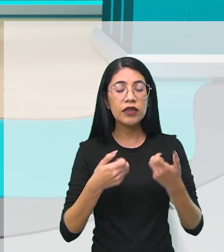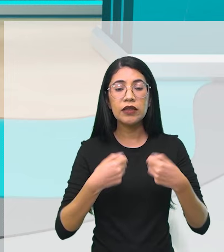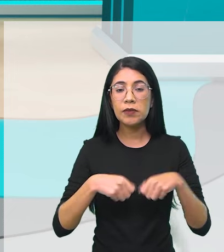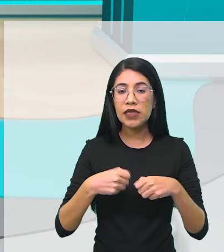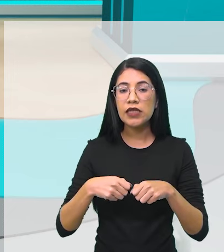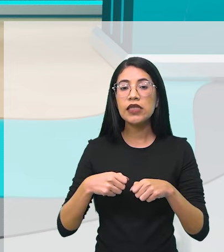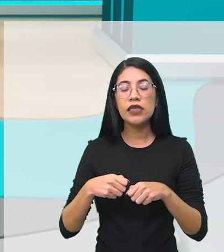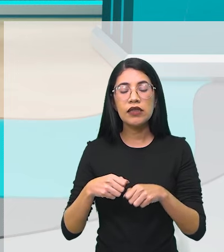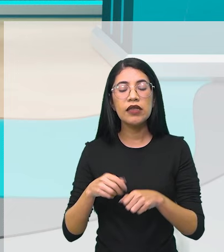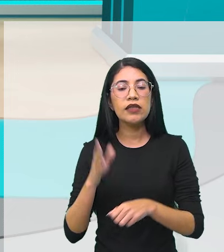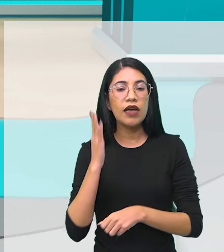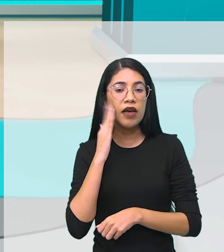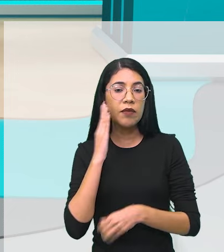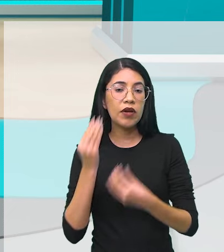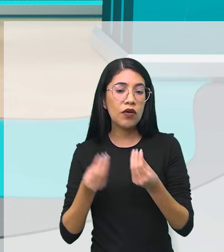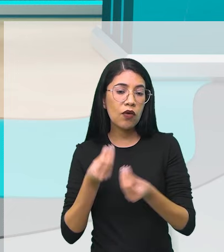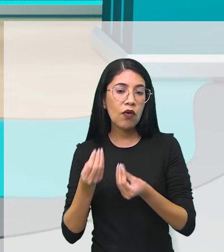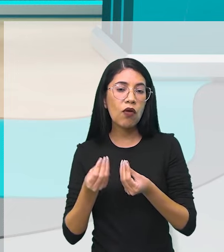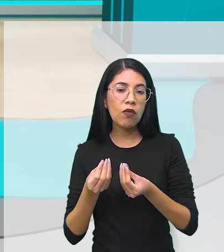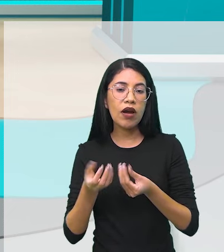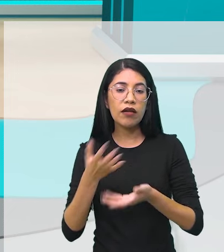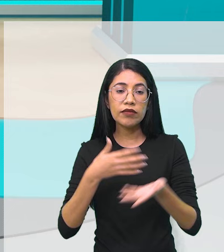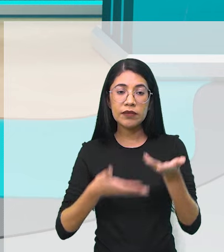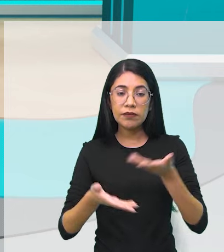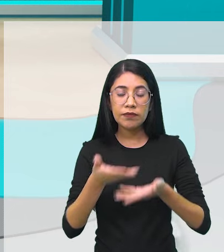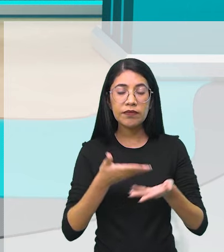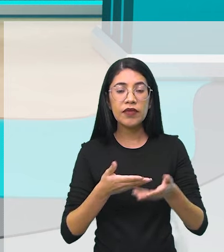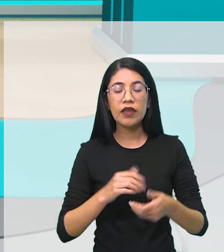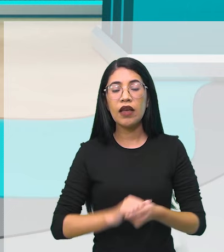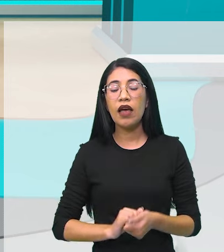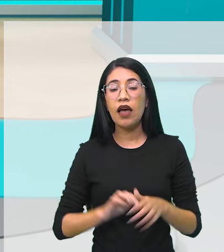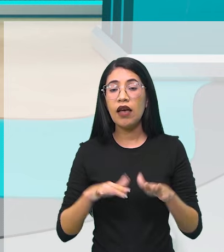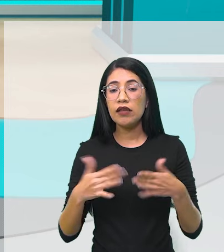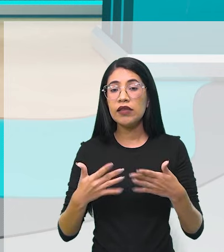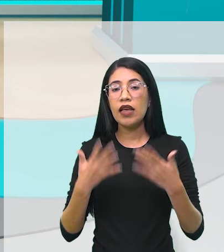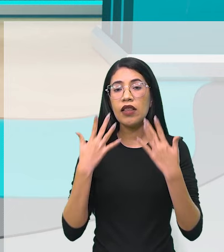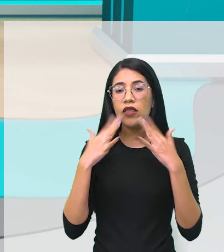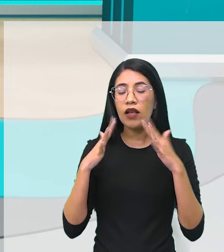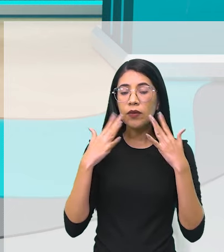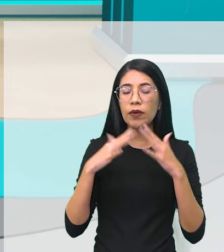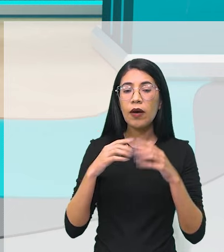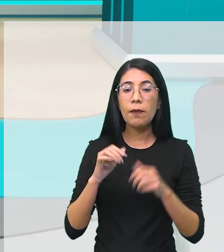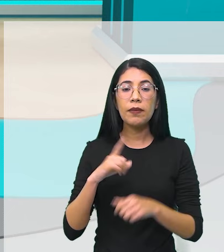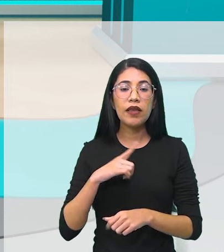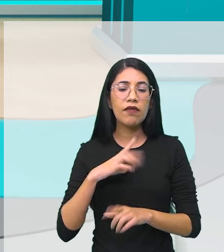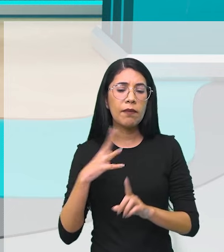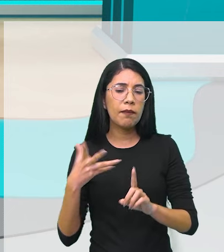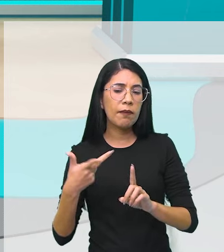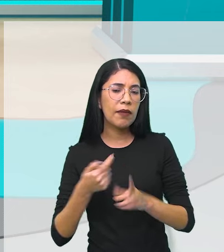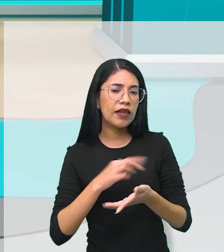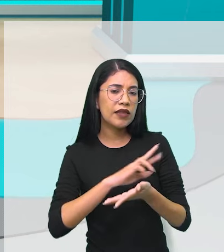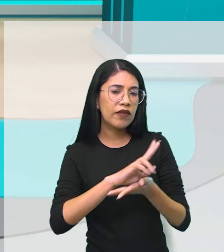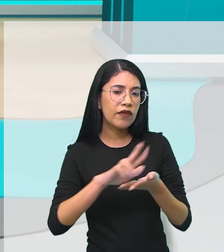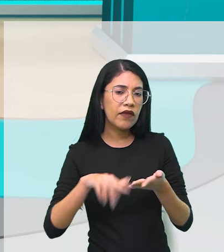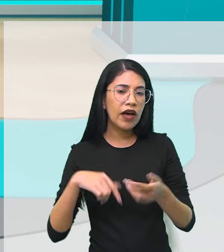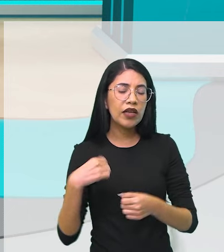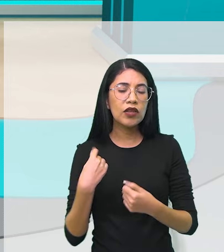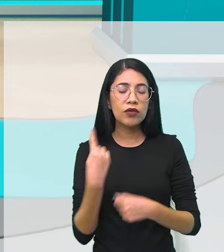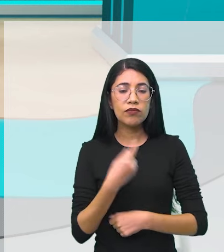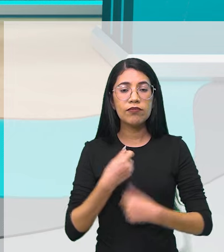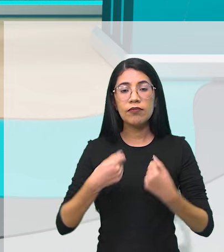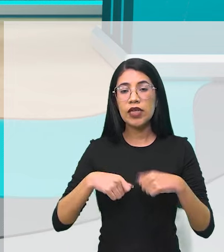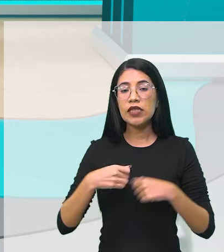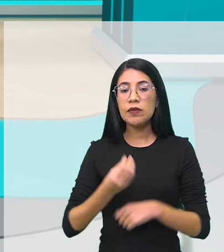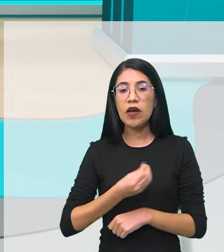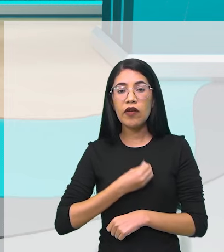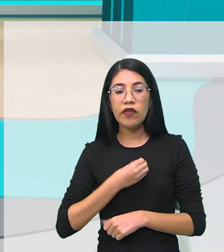lidar com isso. E como a gente faz, às vezes, de uma forma tão natural, a nem percebe quantas habilidades é exigida de nós para